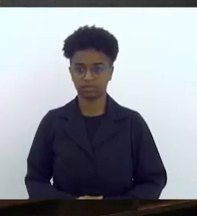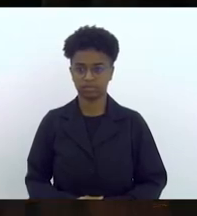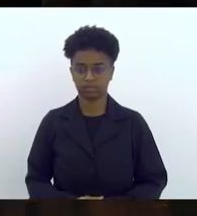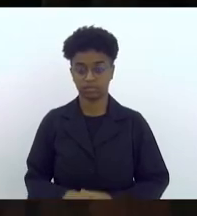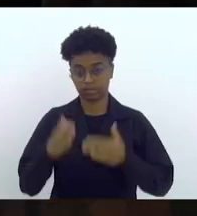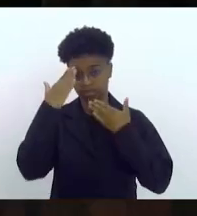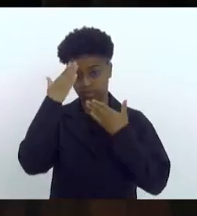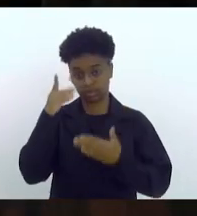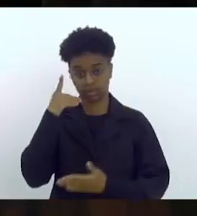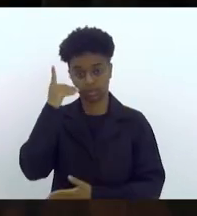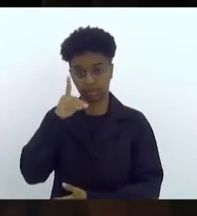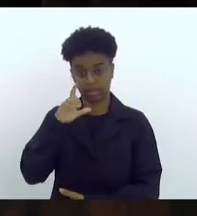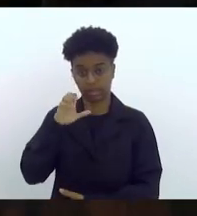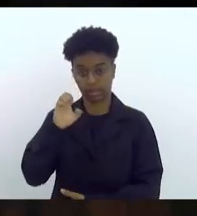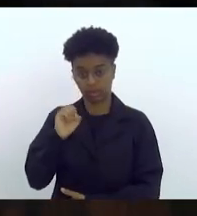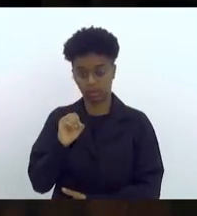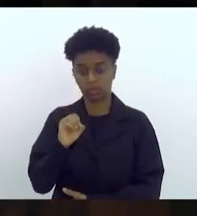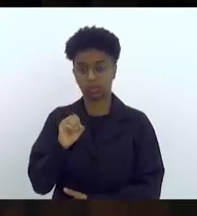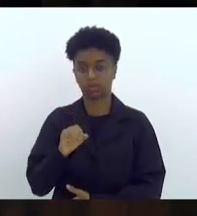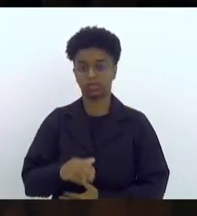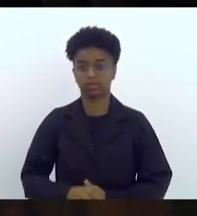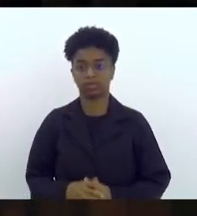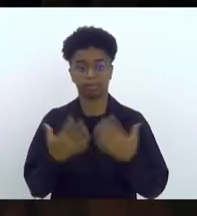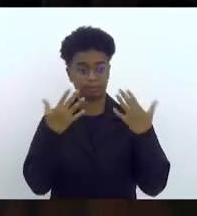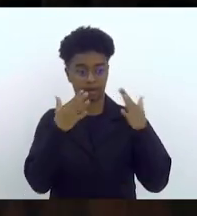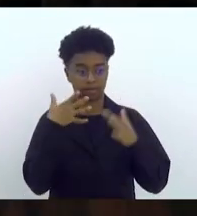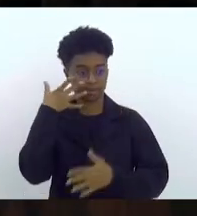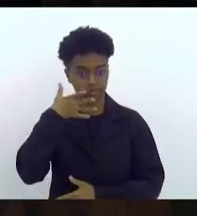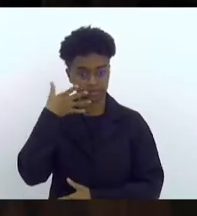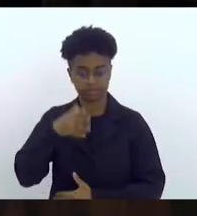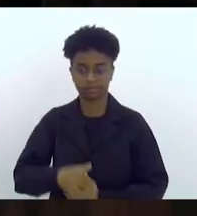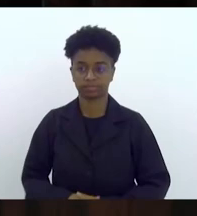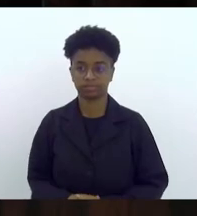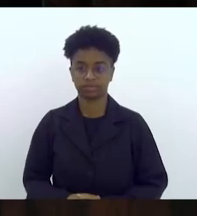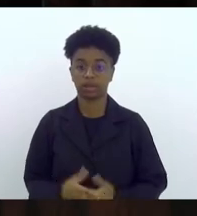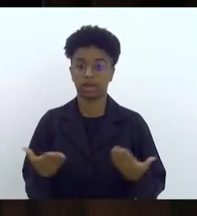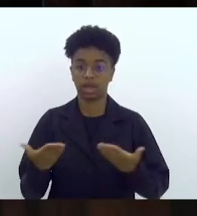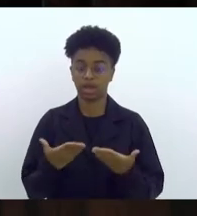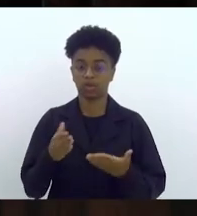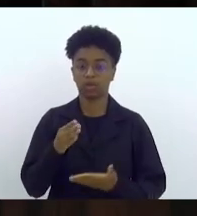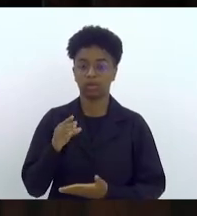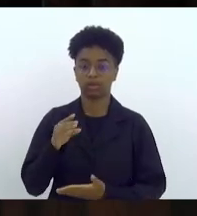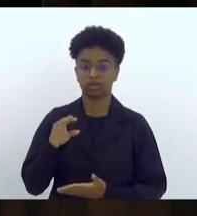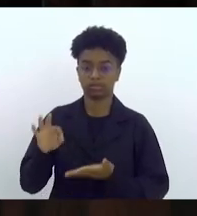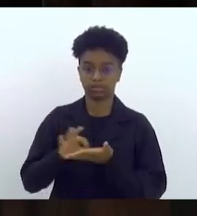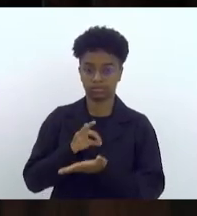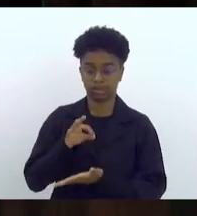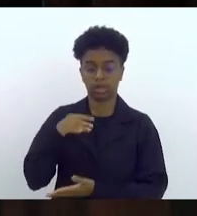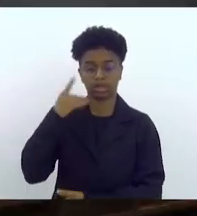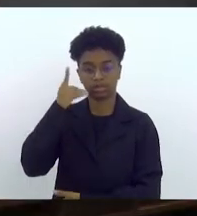Obrigado, deputado Léo Vieira. Parabéns aí pela fala, pela colocação. Próxima deputada, Dani Monteiro.